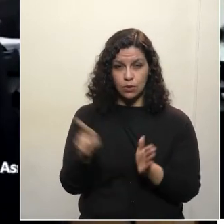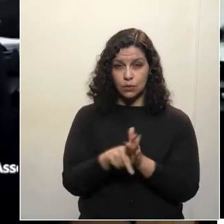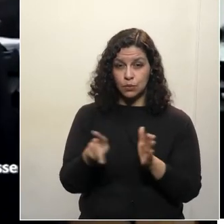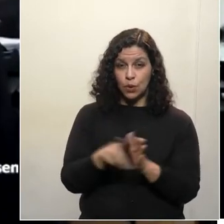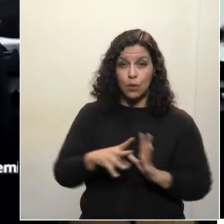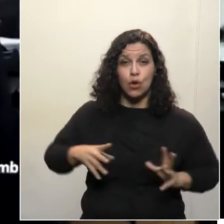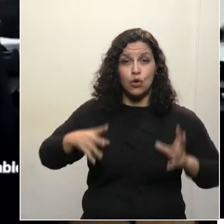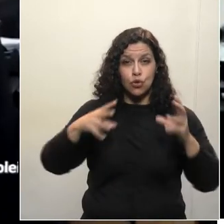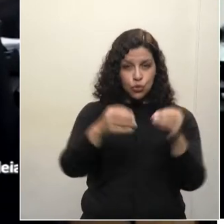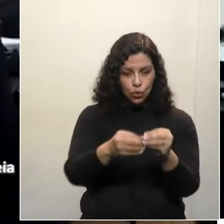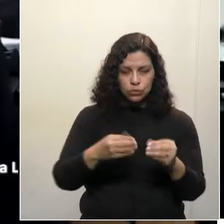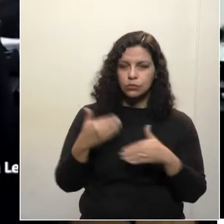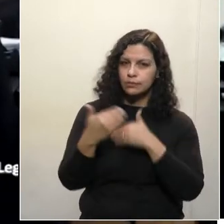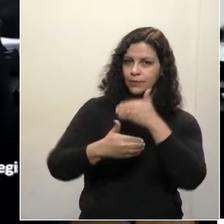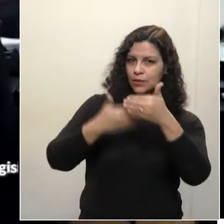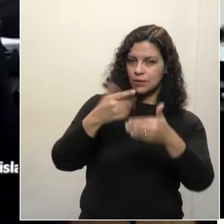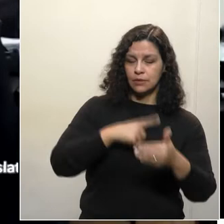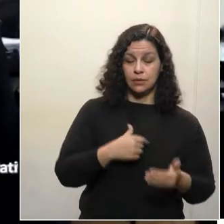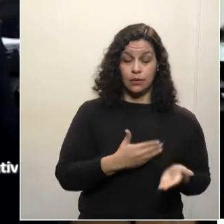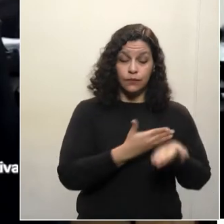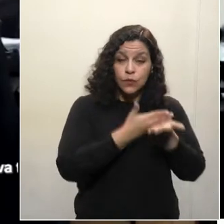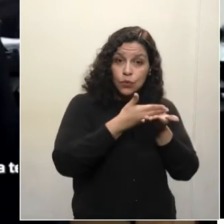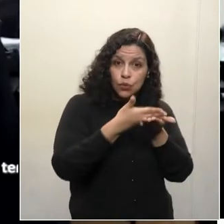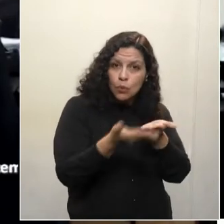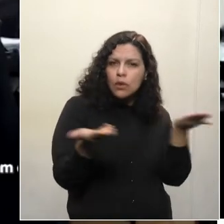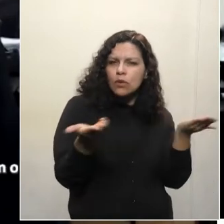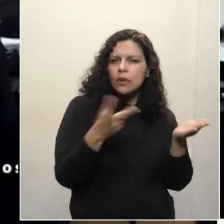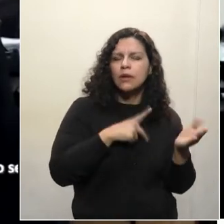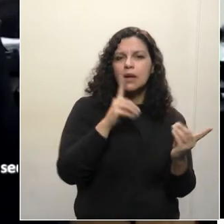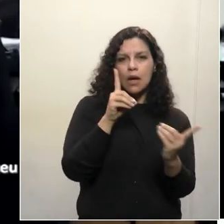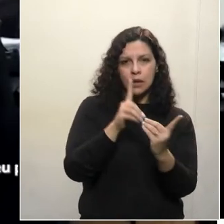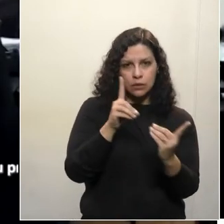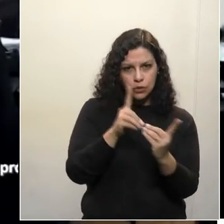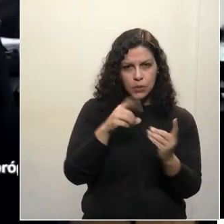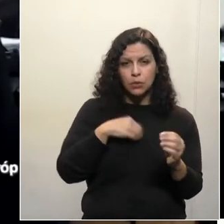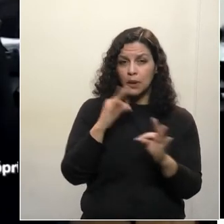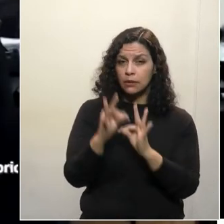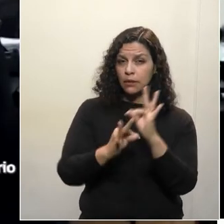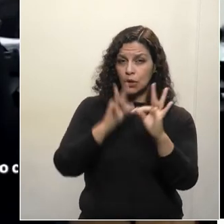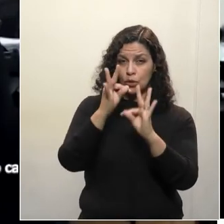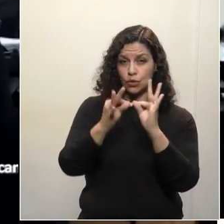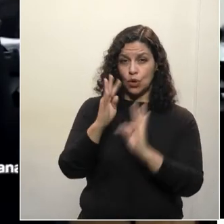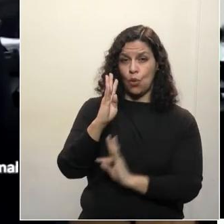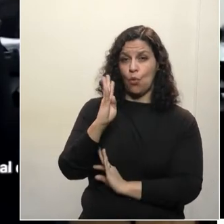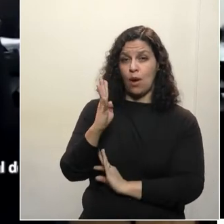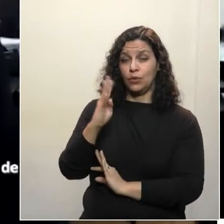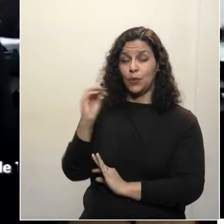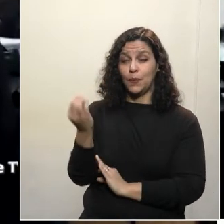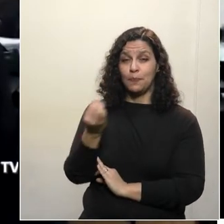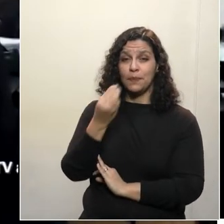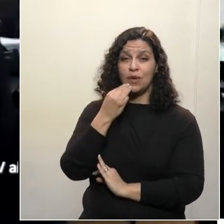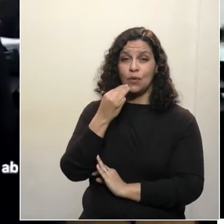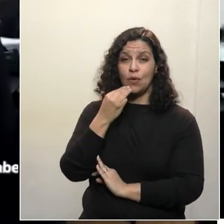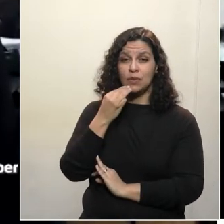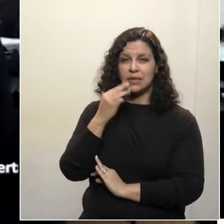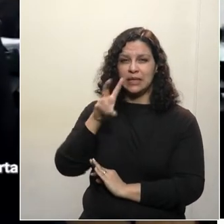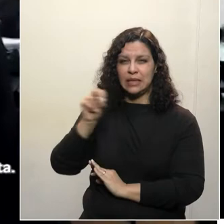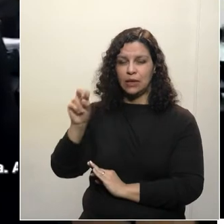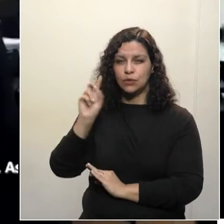de todo esse processo. A primeira etapa, ela vai atender uma tecnologia para 4 milhões e meio de paranaenses.